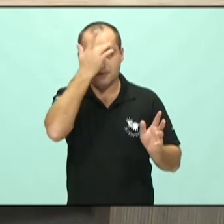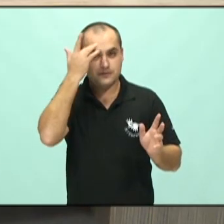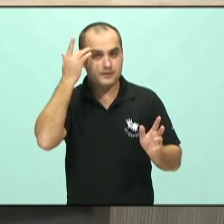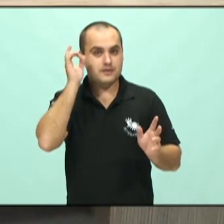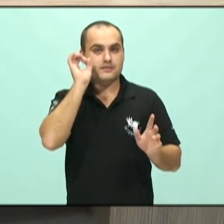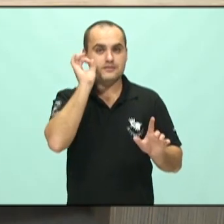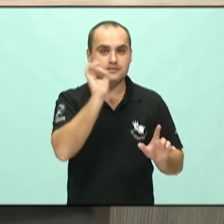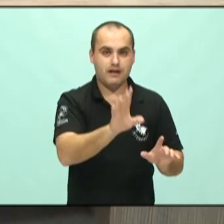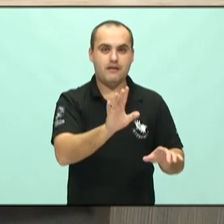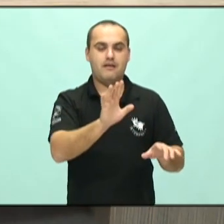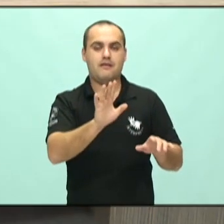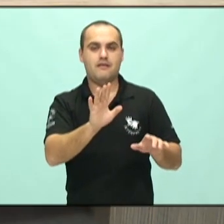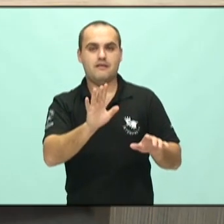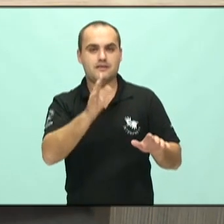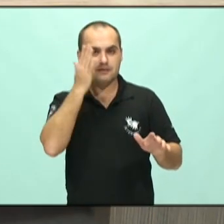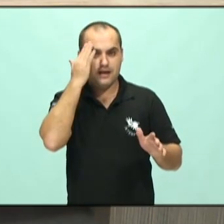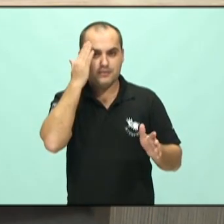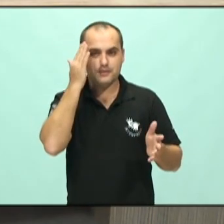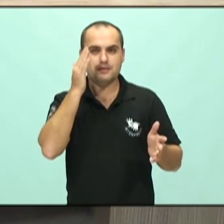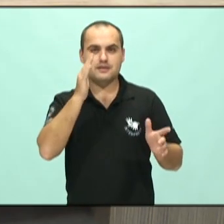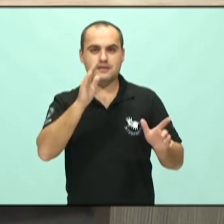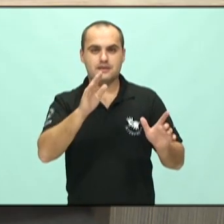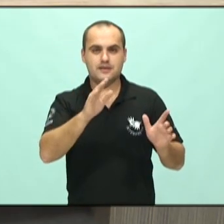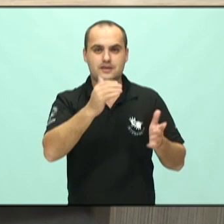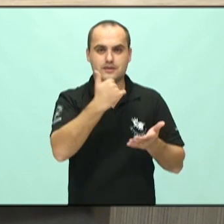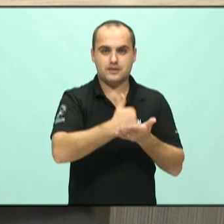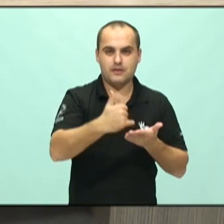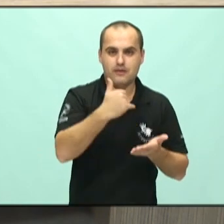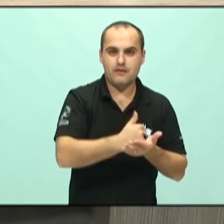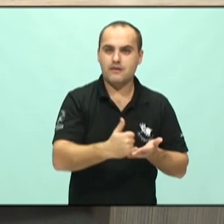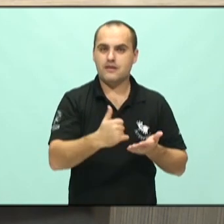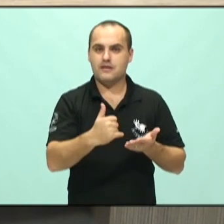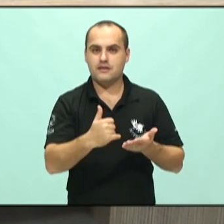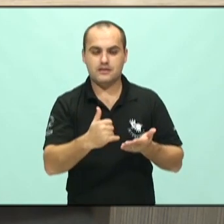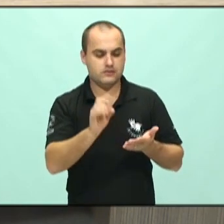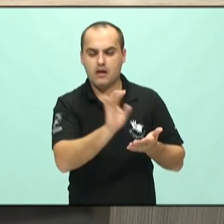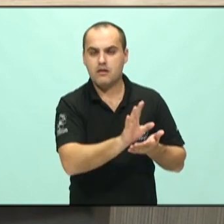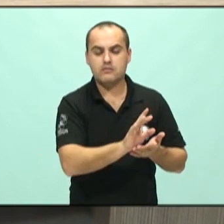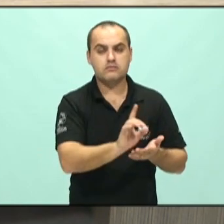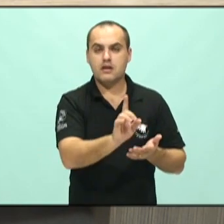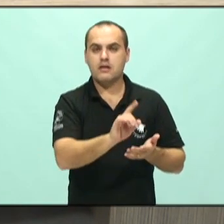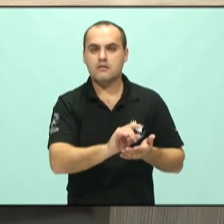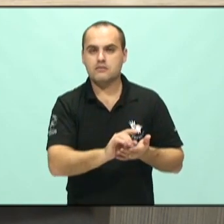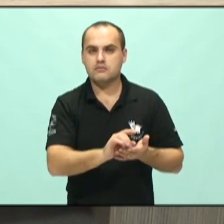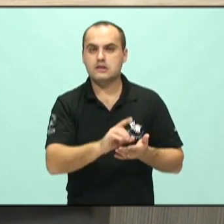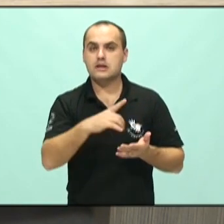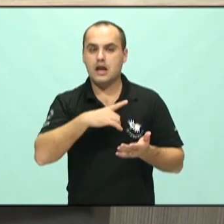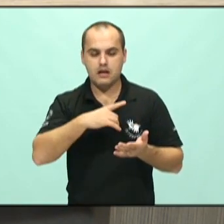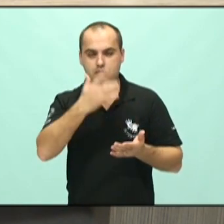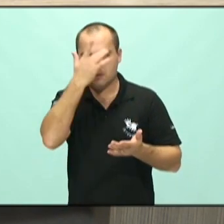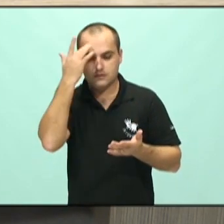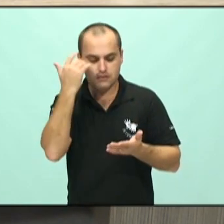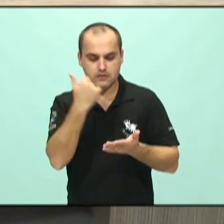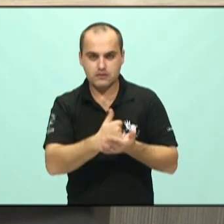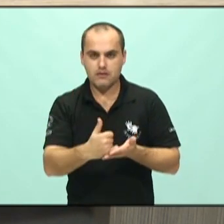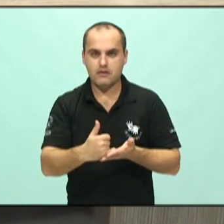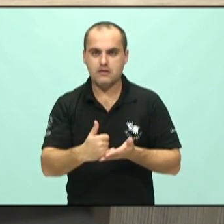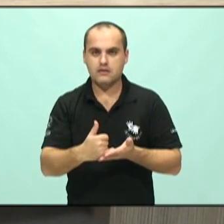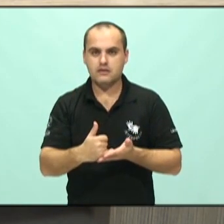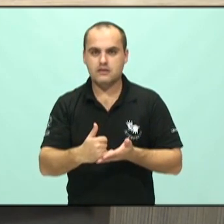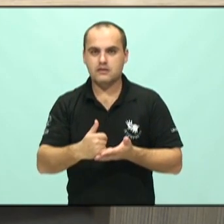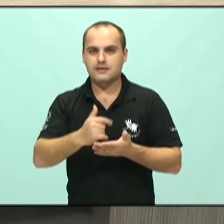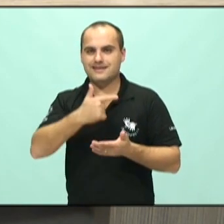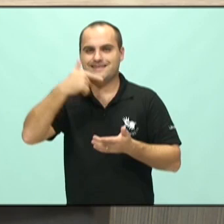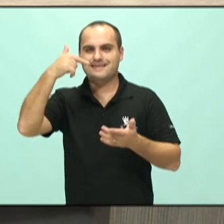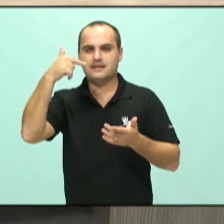um paciente dependente químico com instabilidade de humor, dependente químico com depressão, dependente químico com